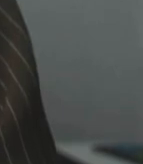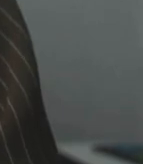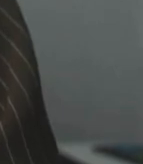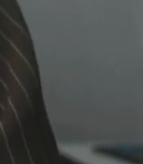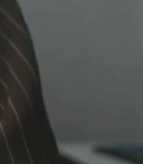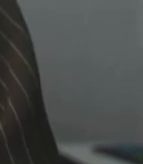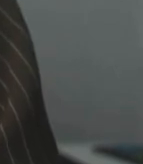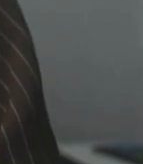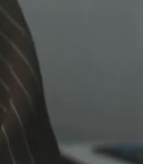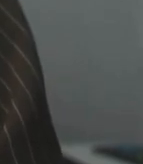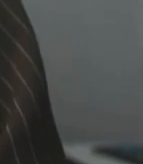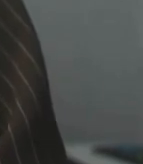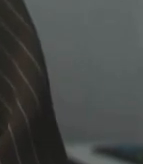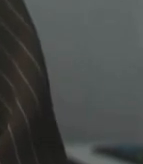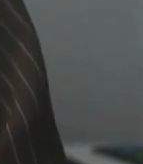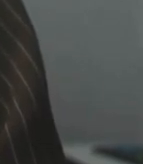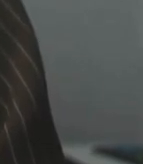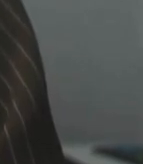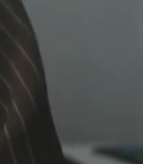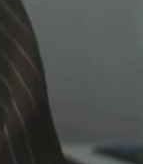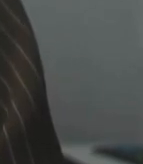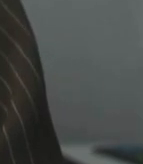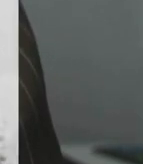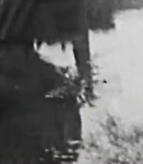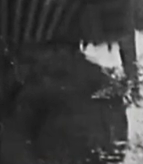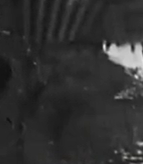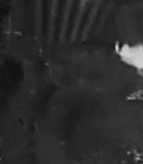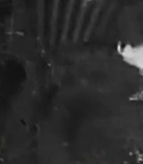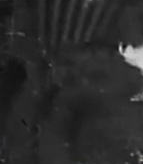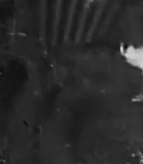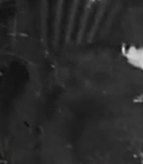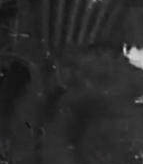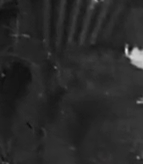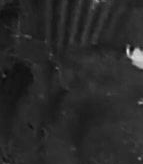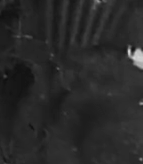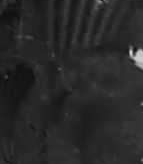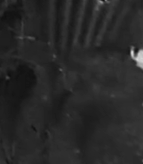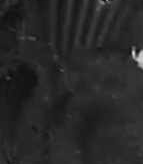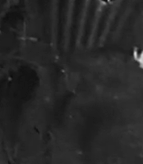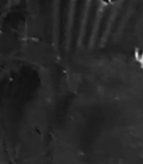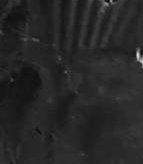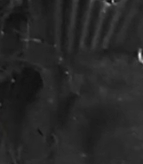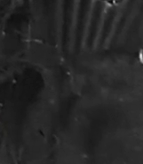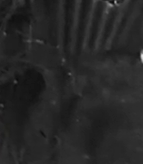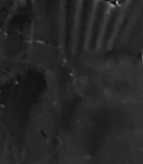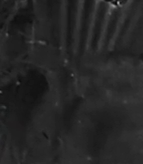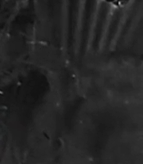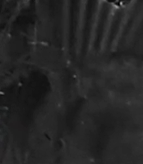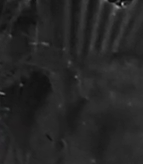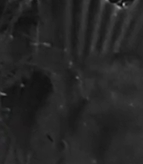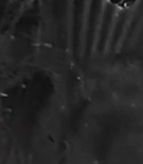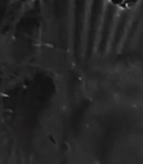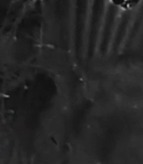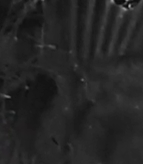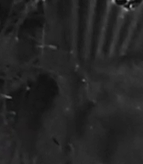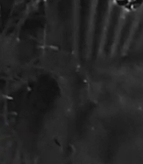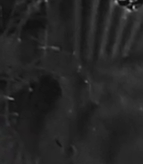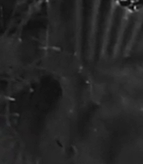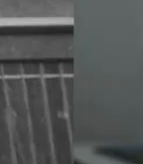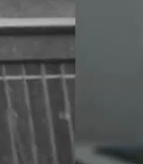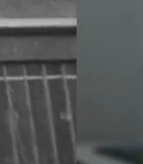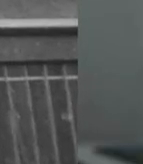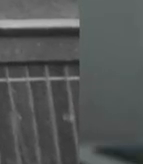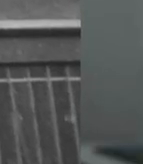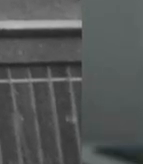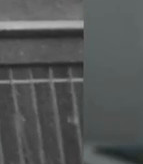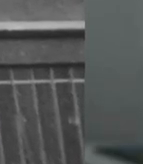estrada de ferro, veio a construção da estrada de ferro e, com isso, veio o